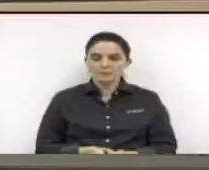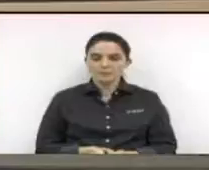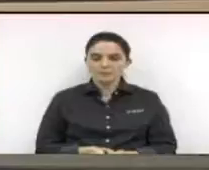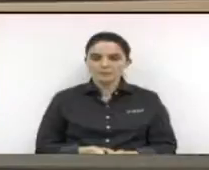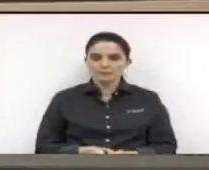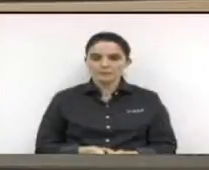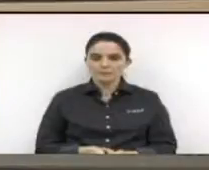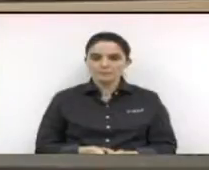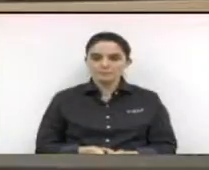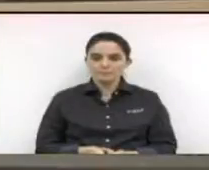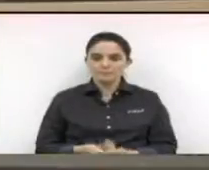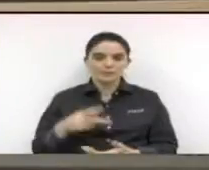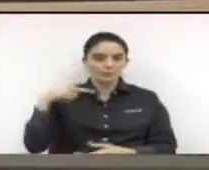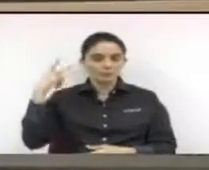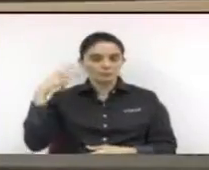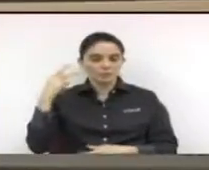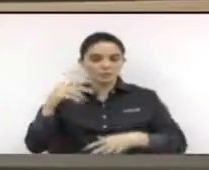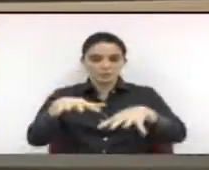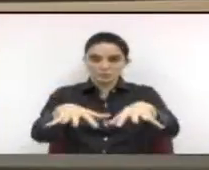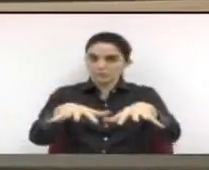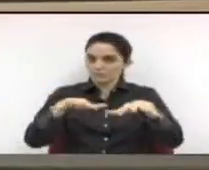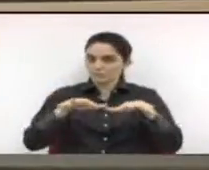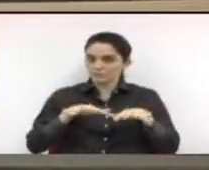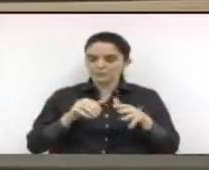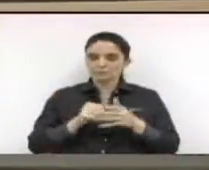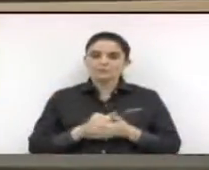Público aqui presente, quero agradecer